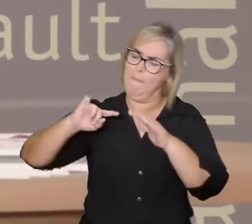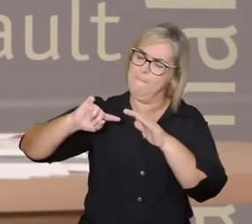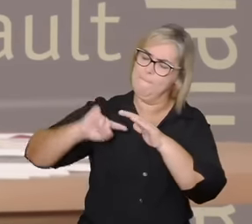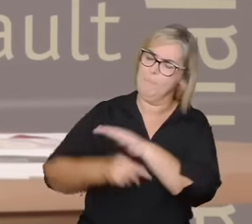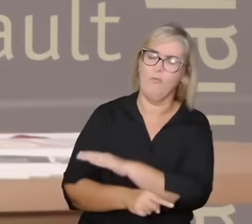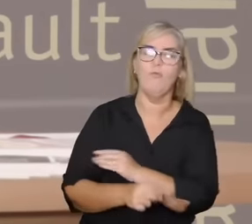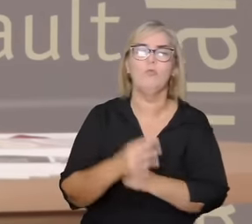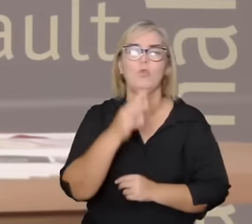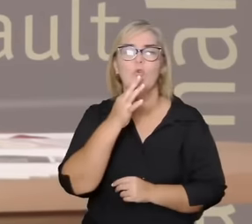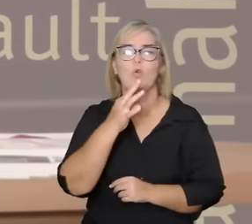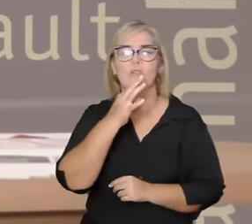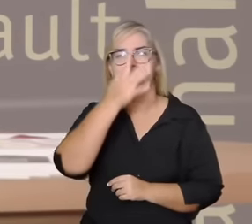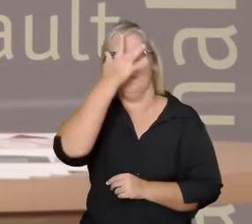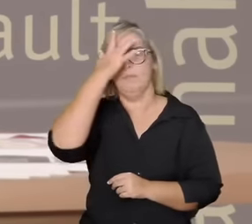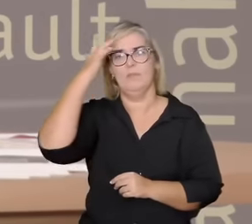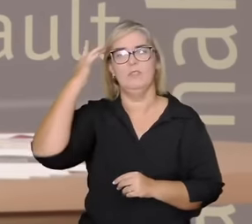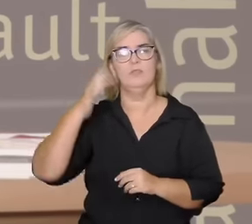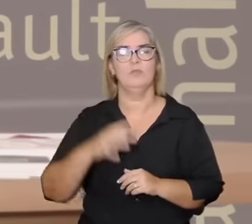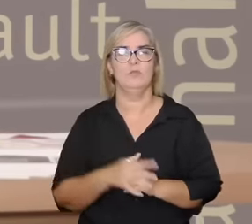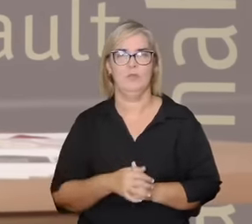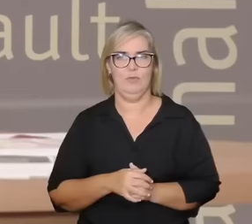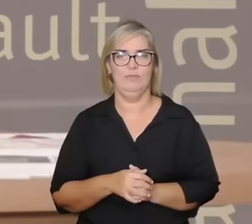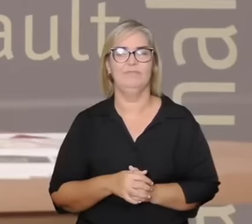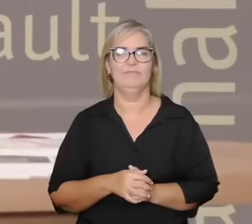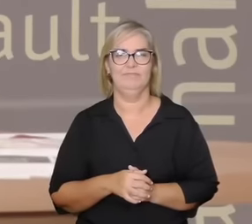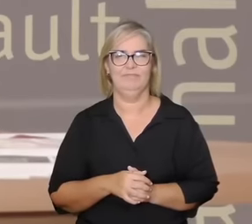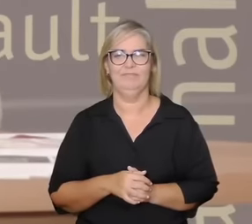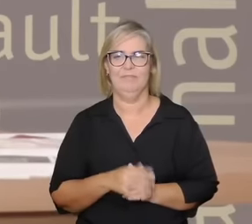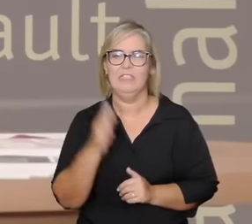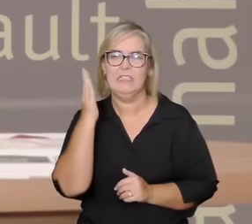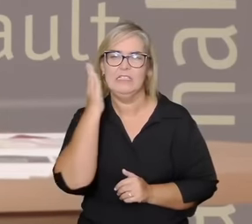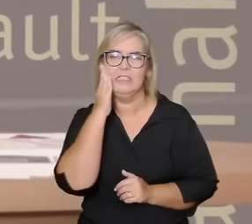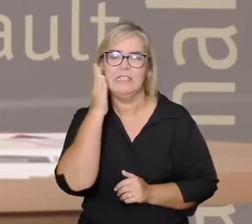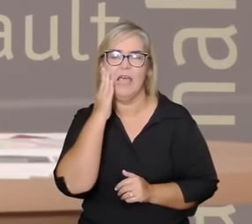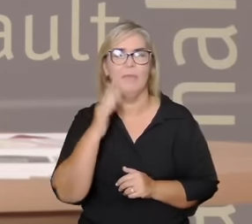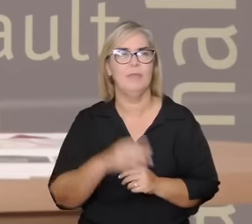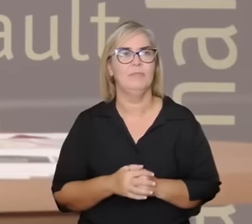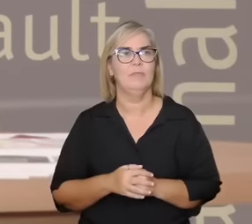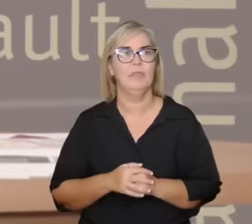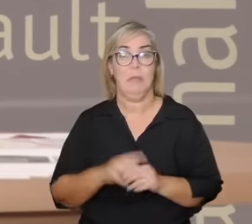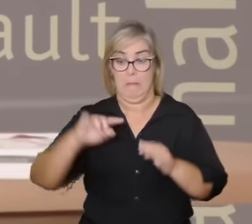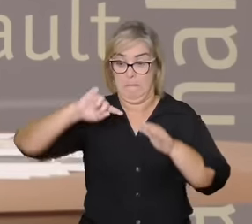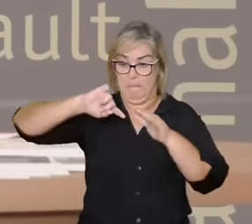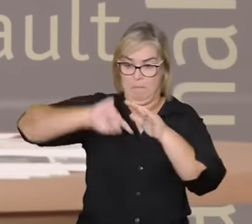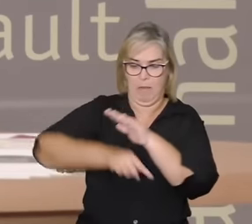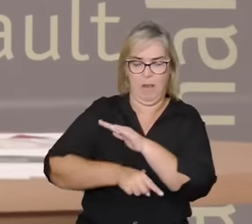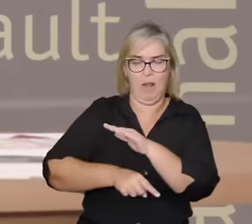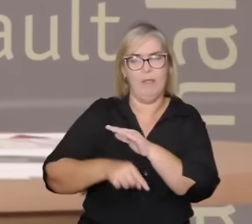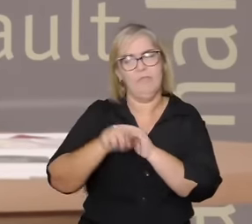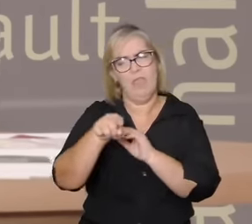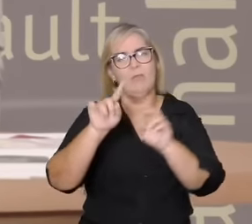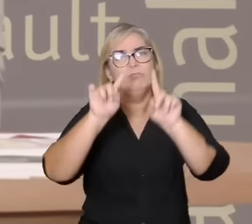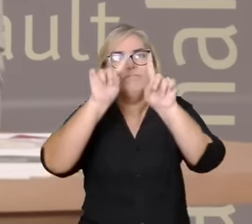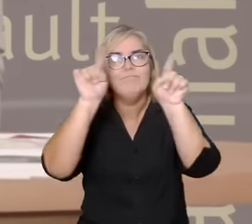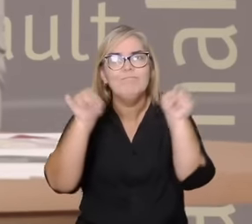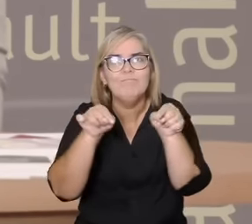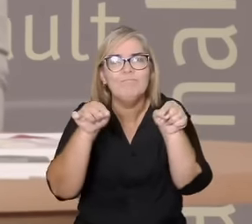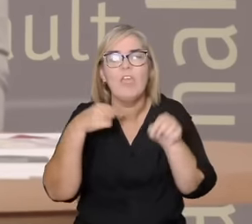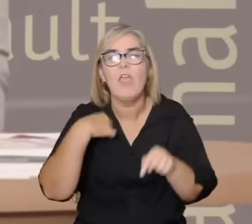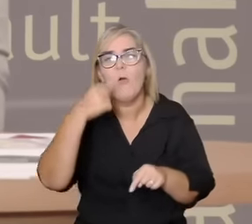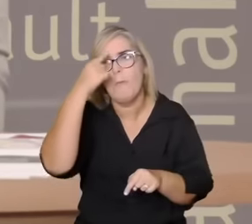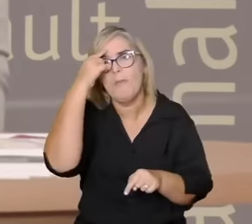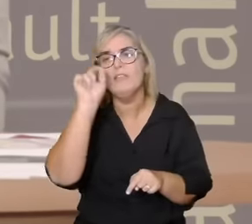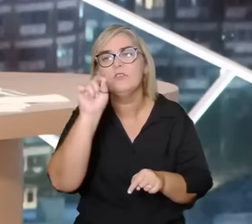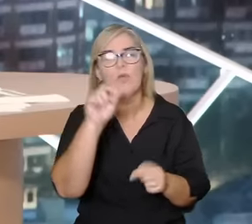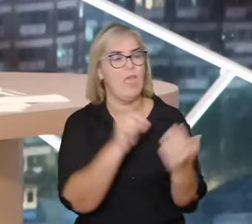é quando eu penso em der mergulho fazer um parênteses aqui eu penso muito no espelho um espelho como